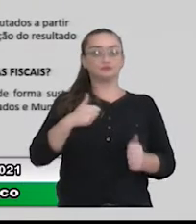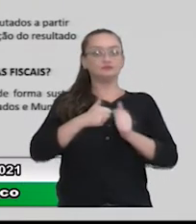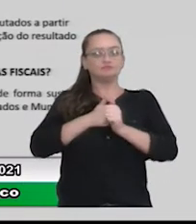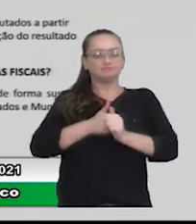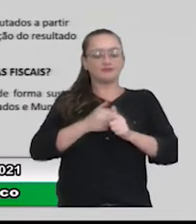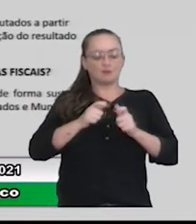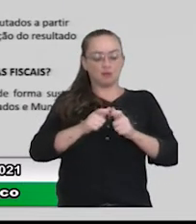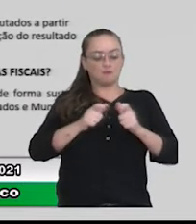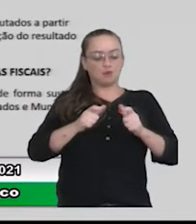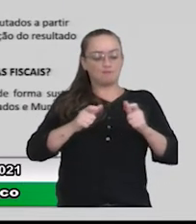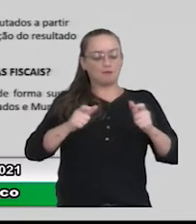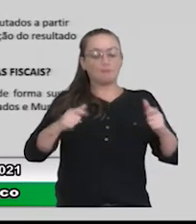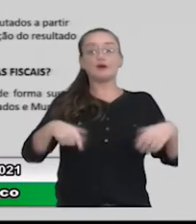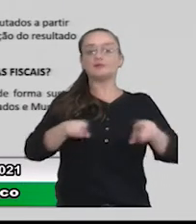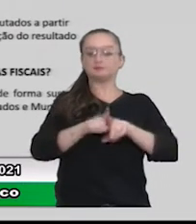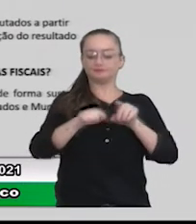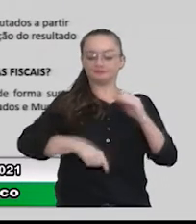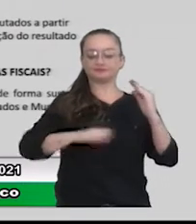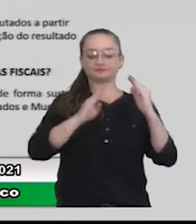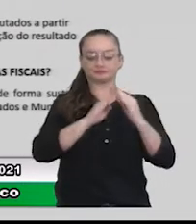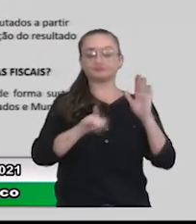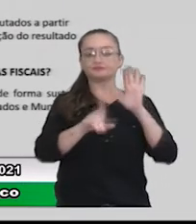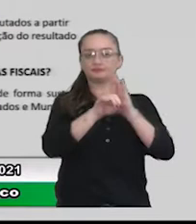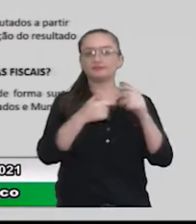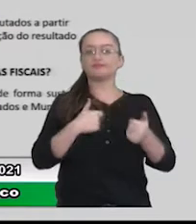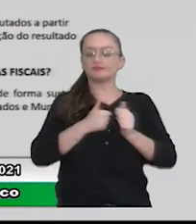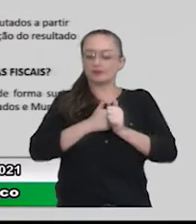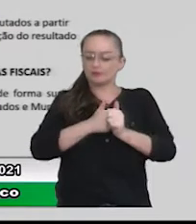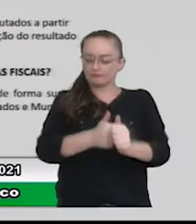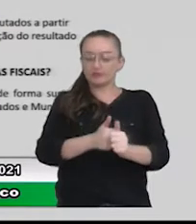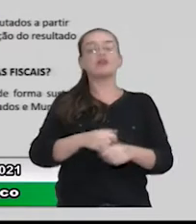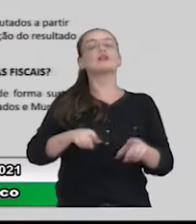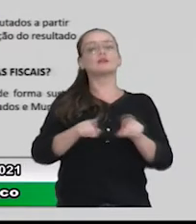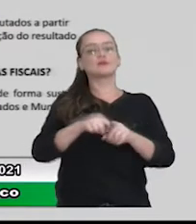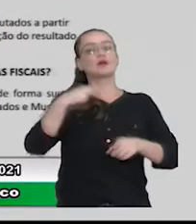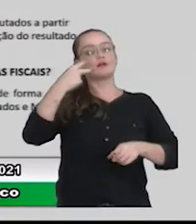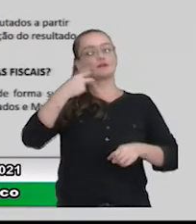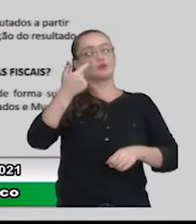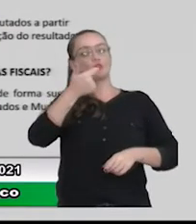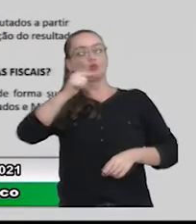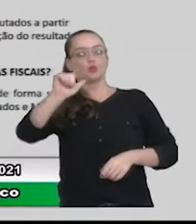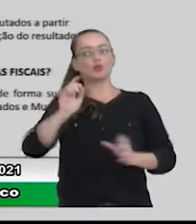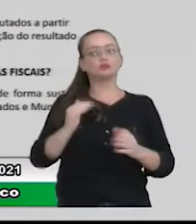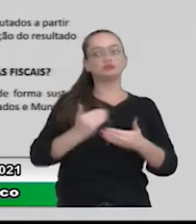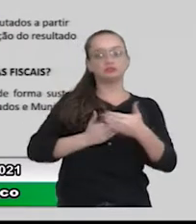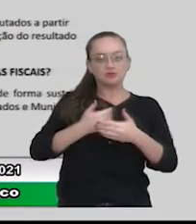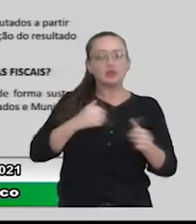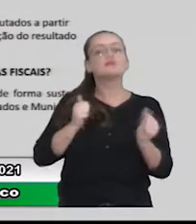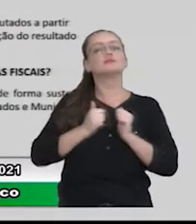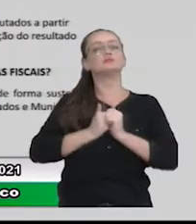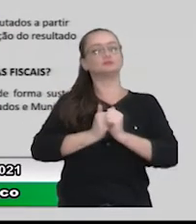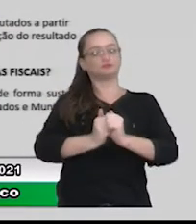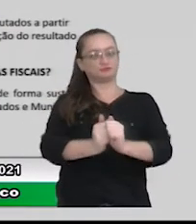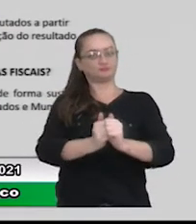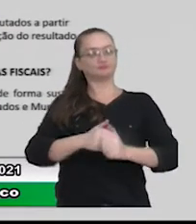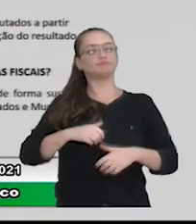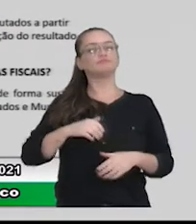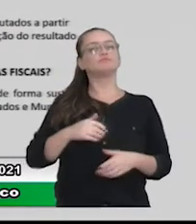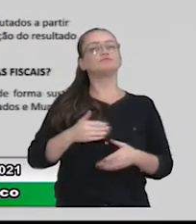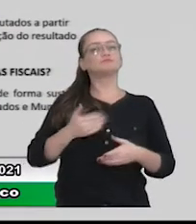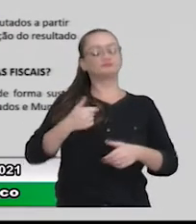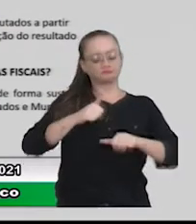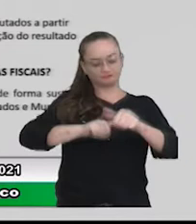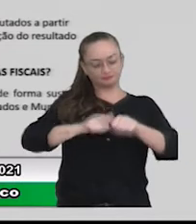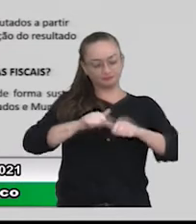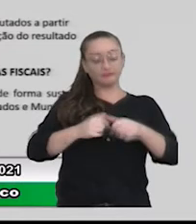crescimento, a Casa de Leis tem acompanhado, os vereadores da outra legislatura, eu acho que acompanharam também com a gente ao longo dos